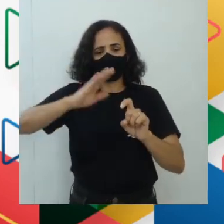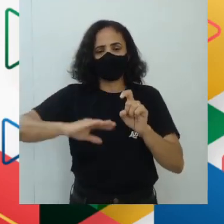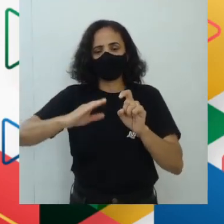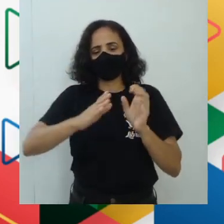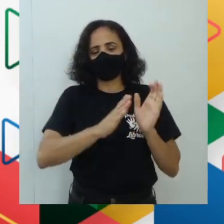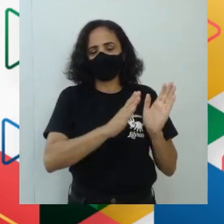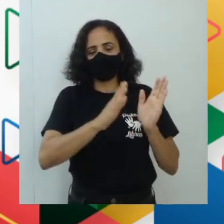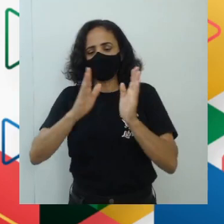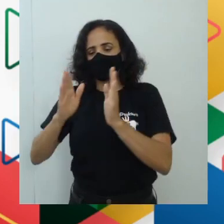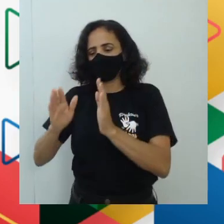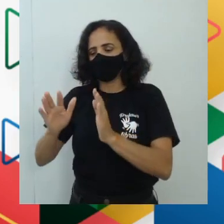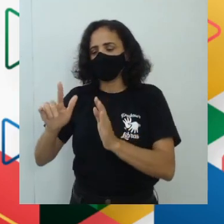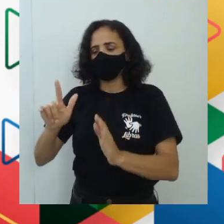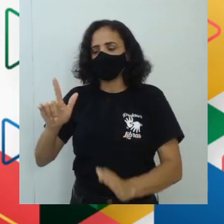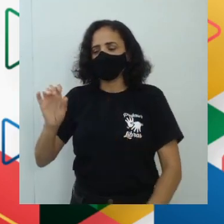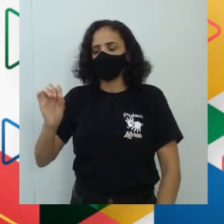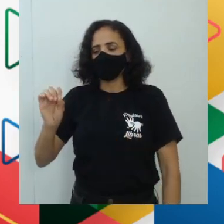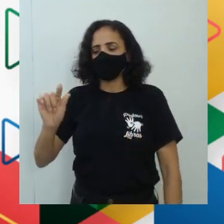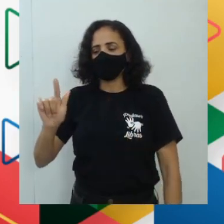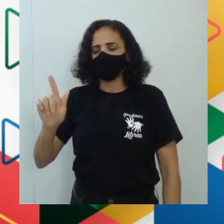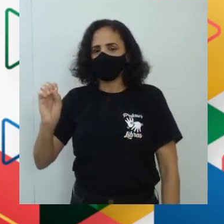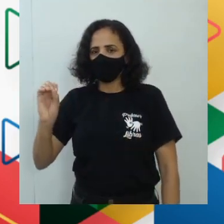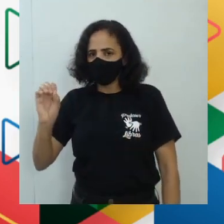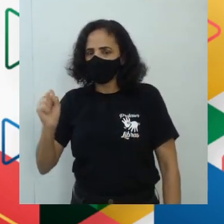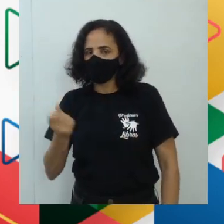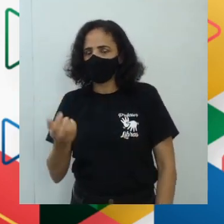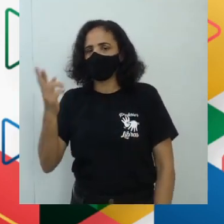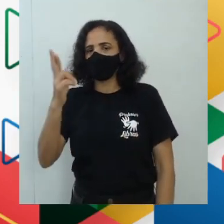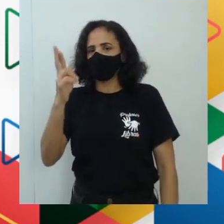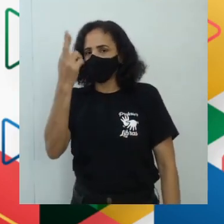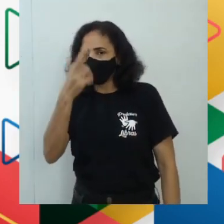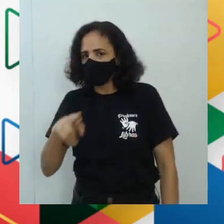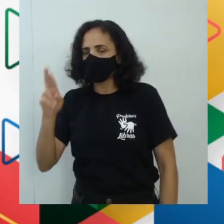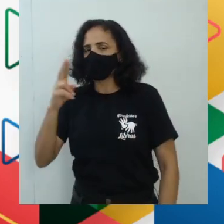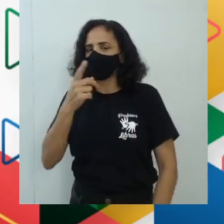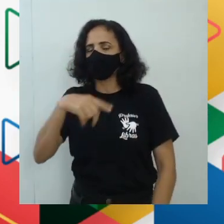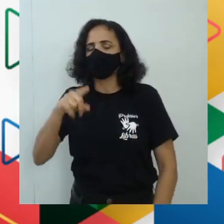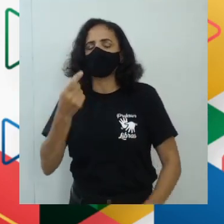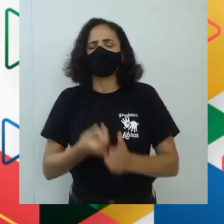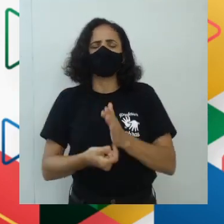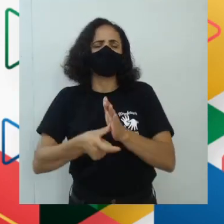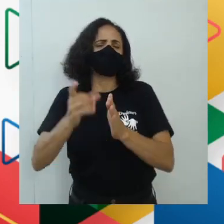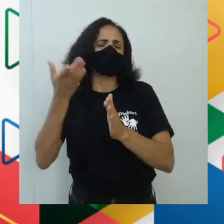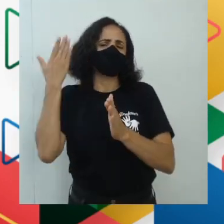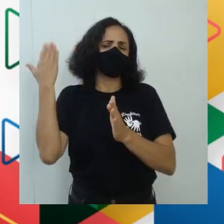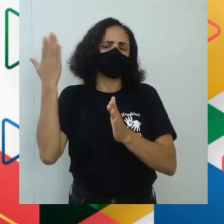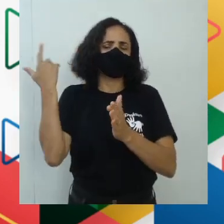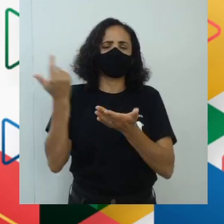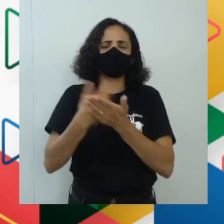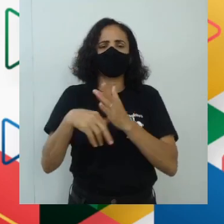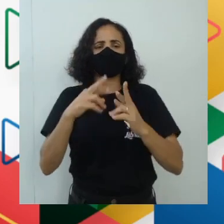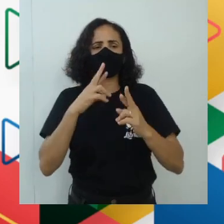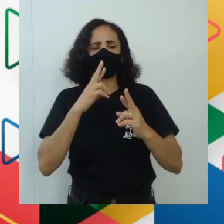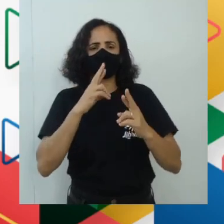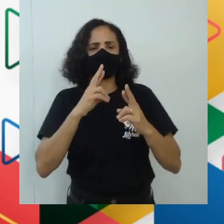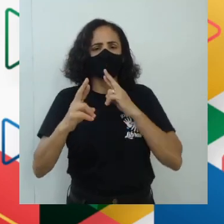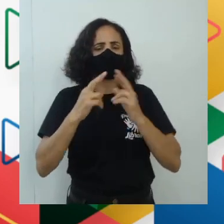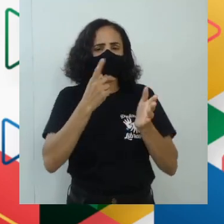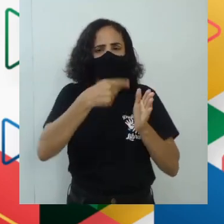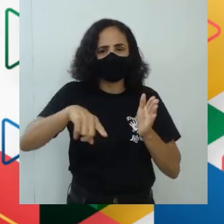E o que é o logos? Razão. Antes do surgimento da filosofia, a explicação para as questões humanas eram